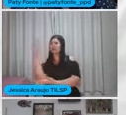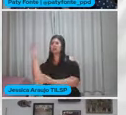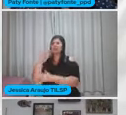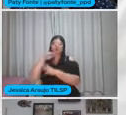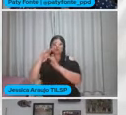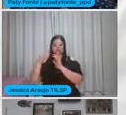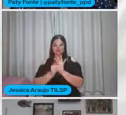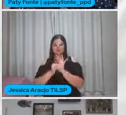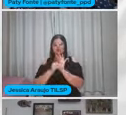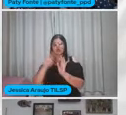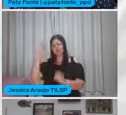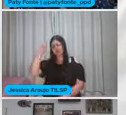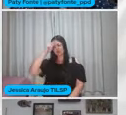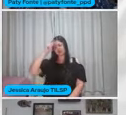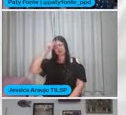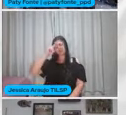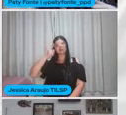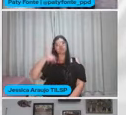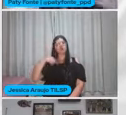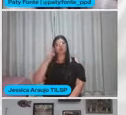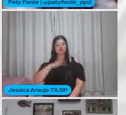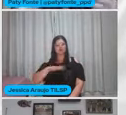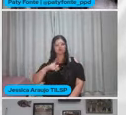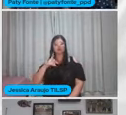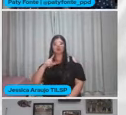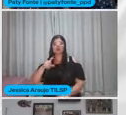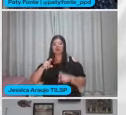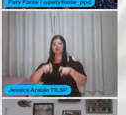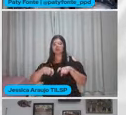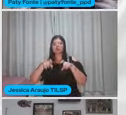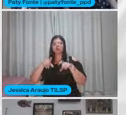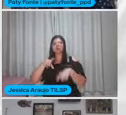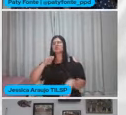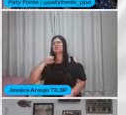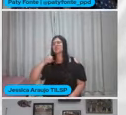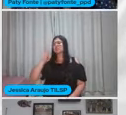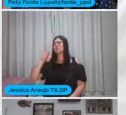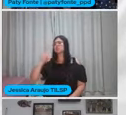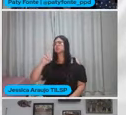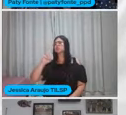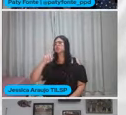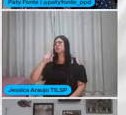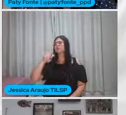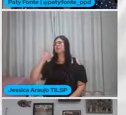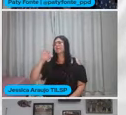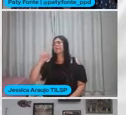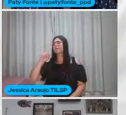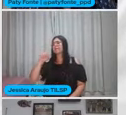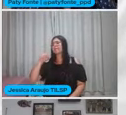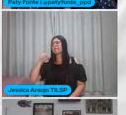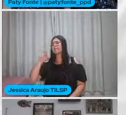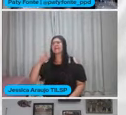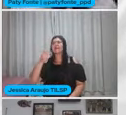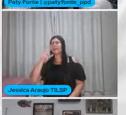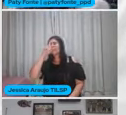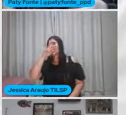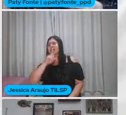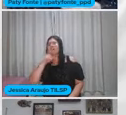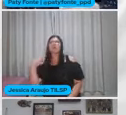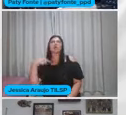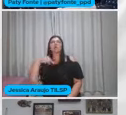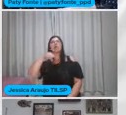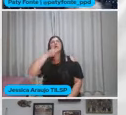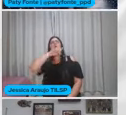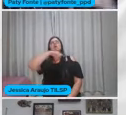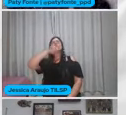todo E aí a gente lembra muito Da nossa infância Vai lá para o sítio Do pica-pau amarelo Como era gostoso Entrar naquele universo Que hoje parece Estar